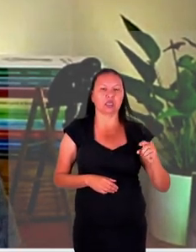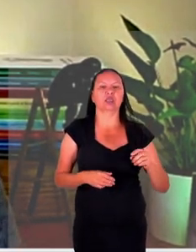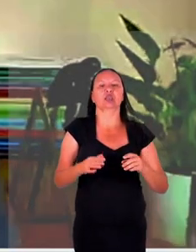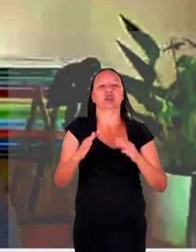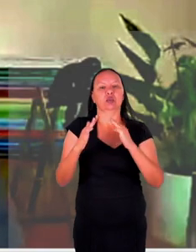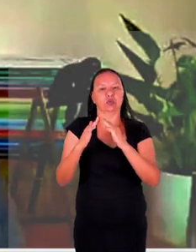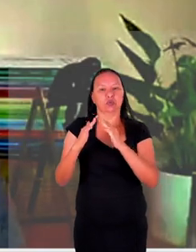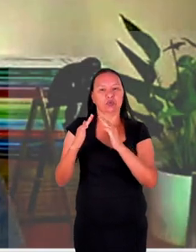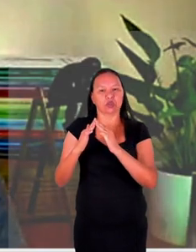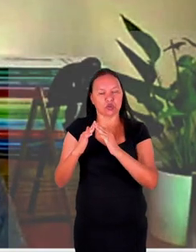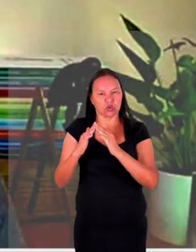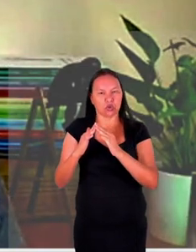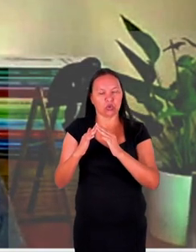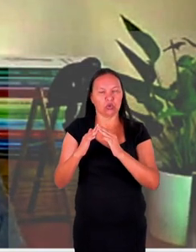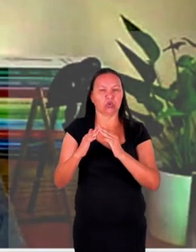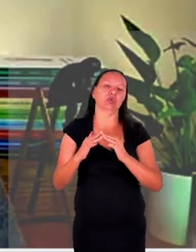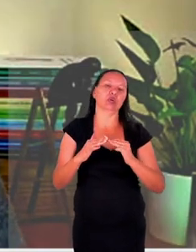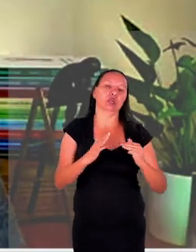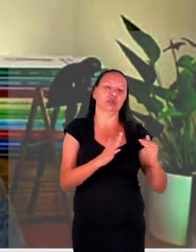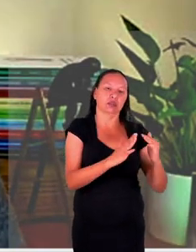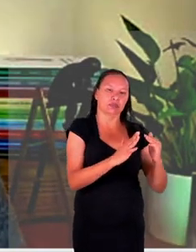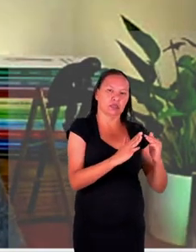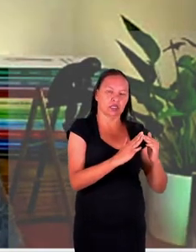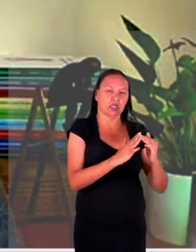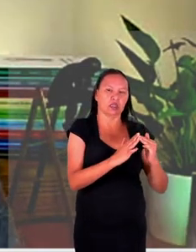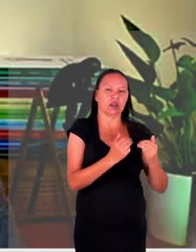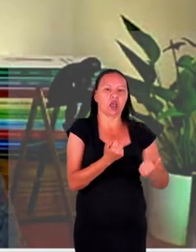com logística para dar o amparo às vítimas